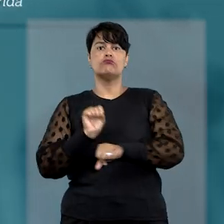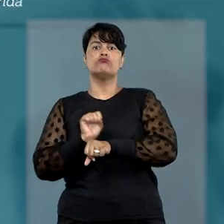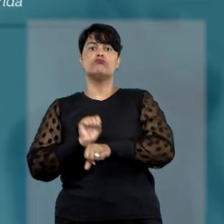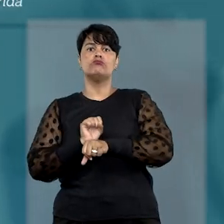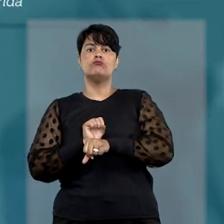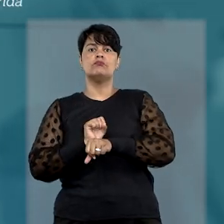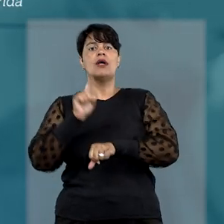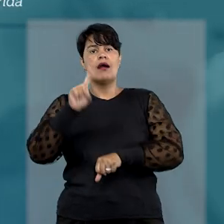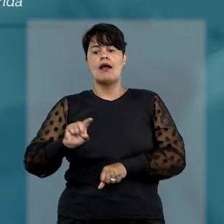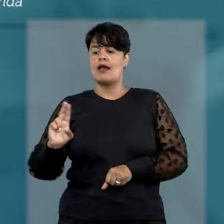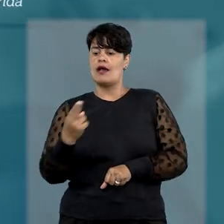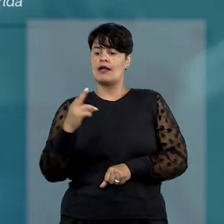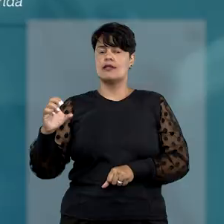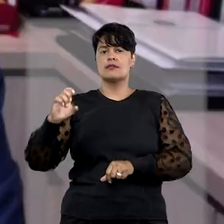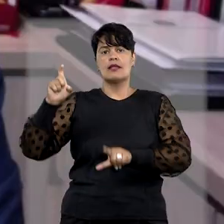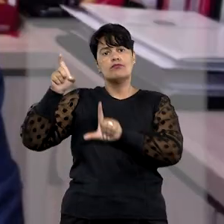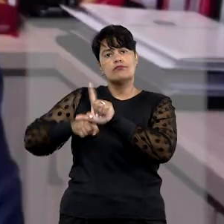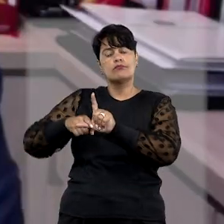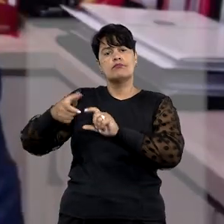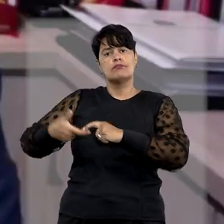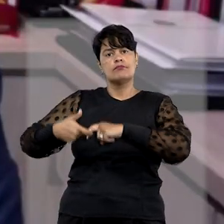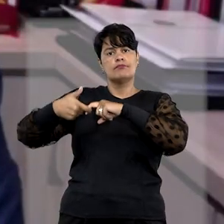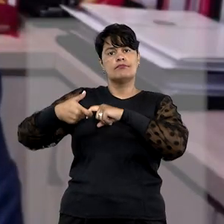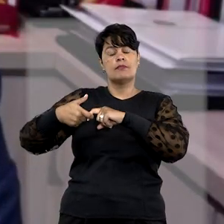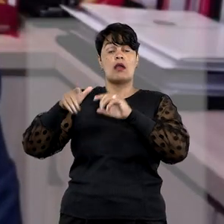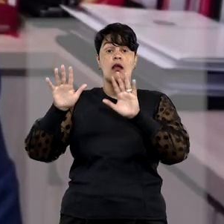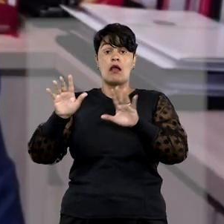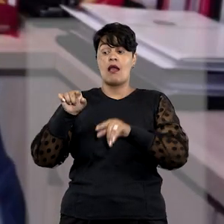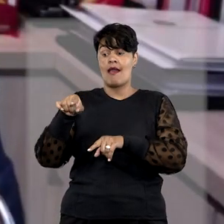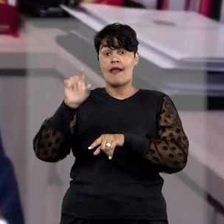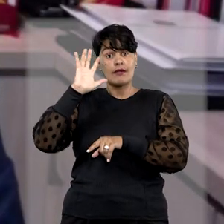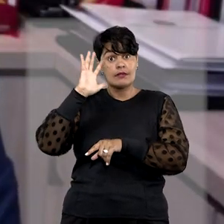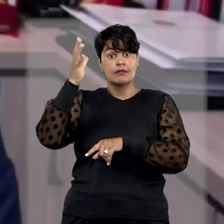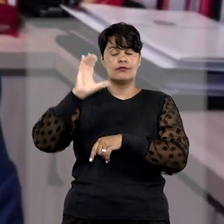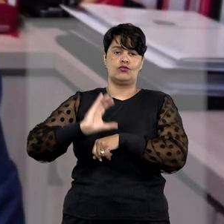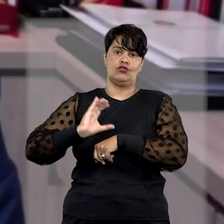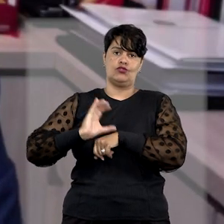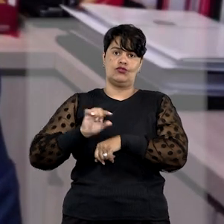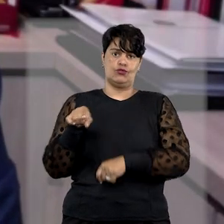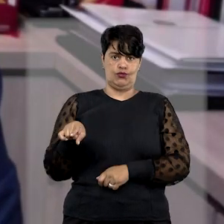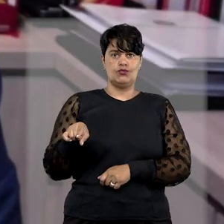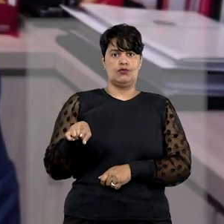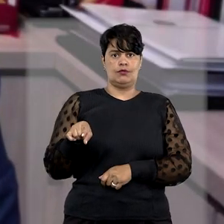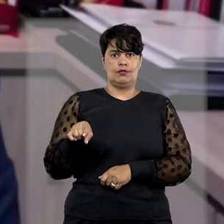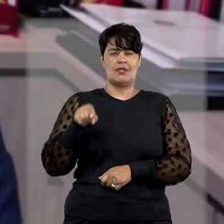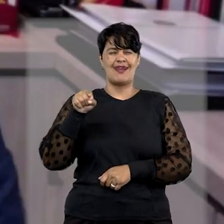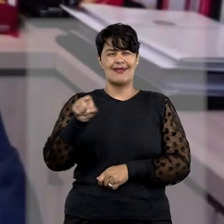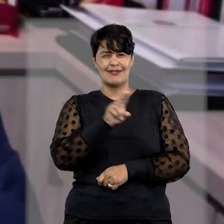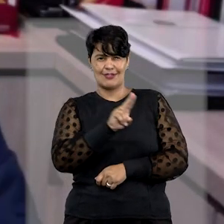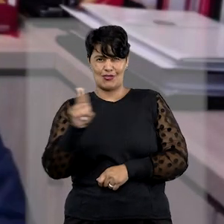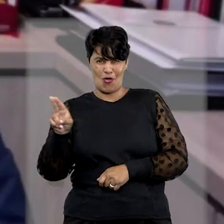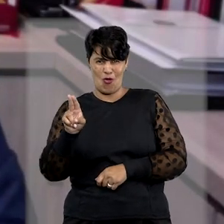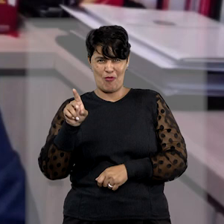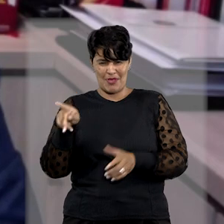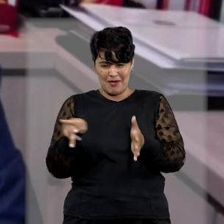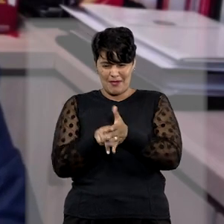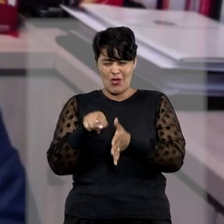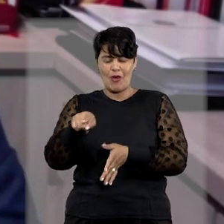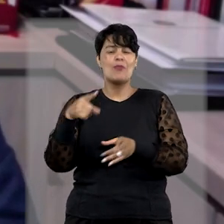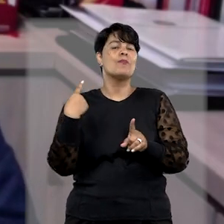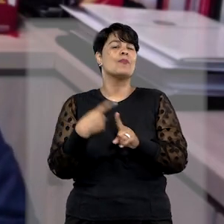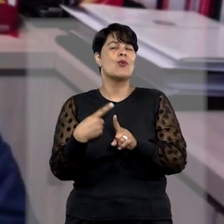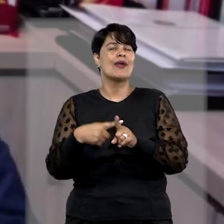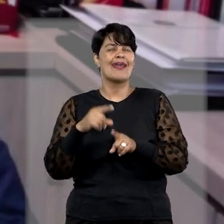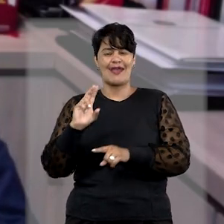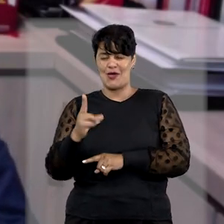habeas corpus suspensivo. O habeas corpus é um remédio jurídico. E essa denominação se dá por